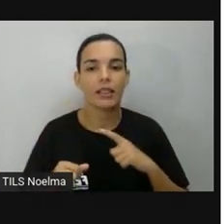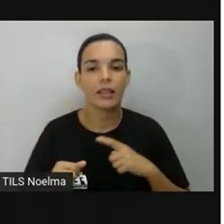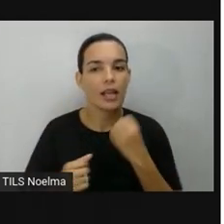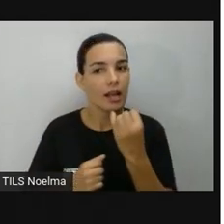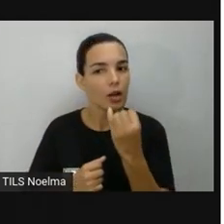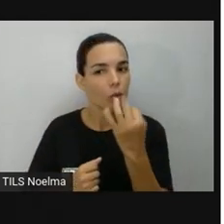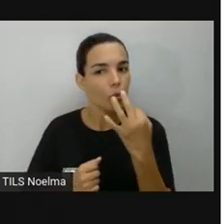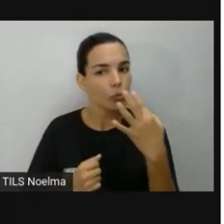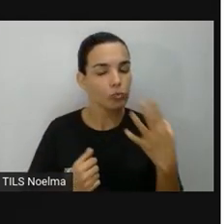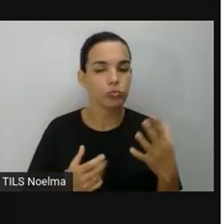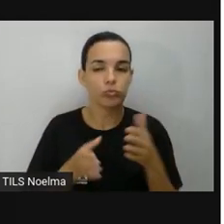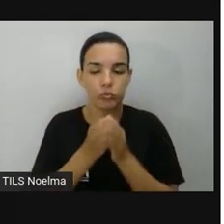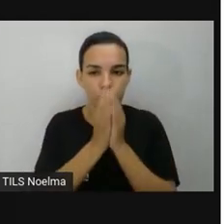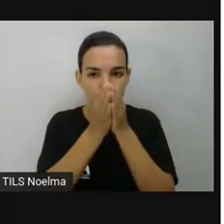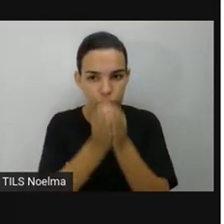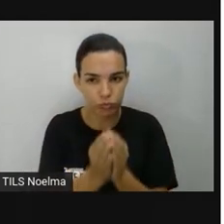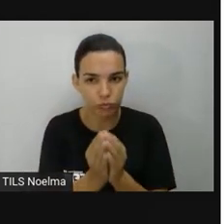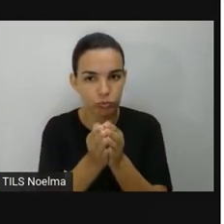cada navio.